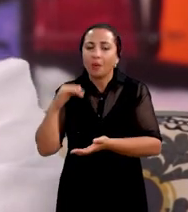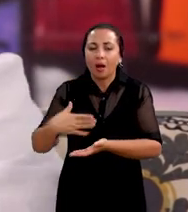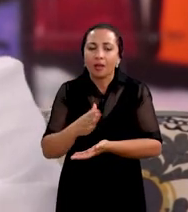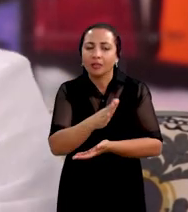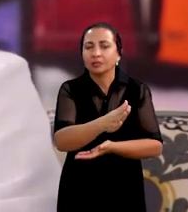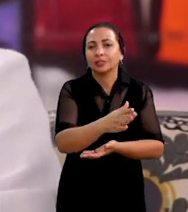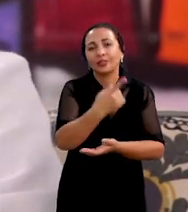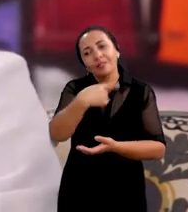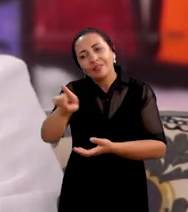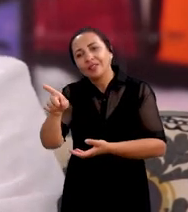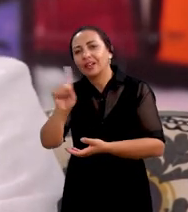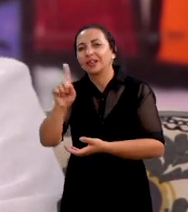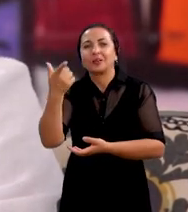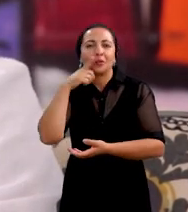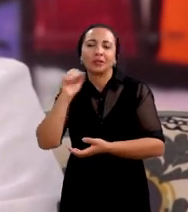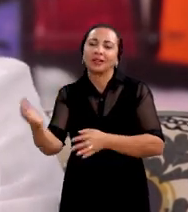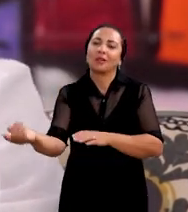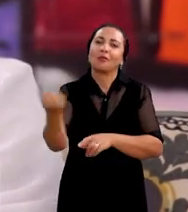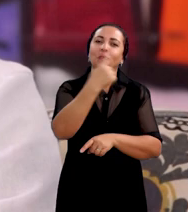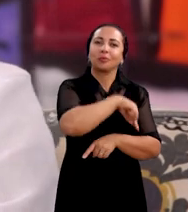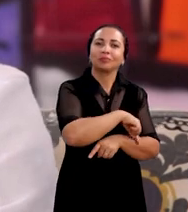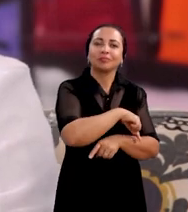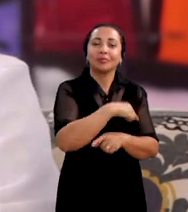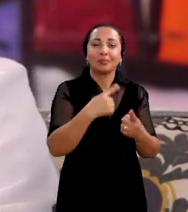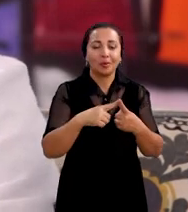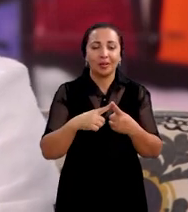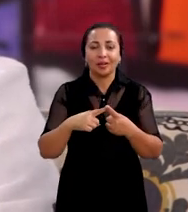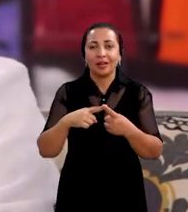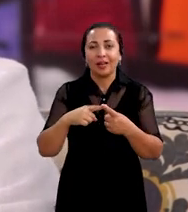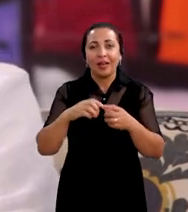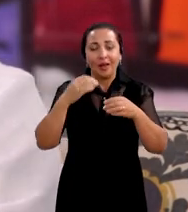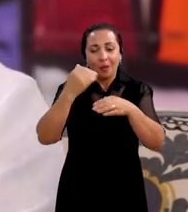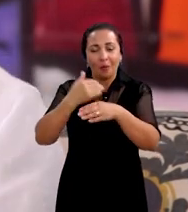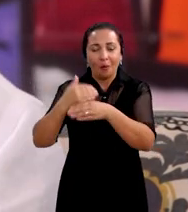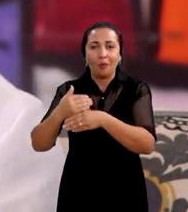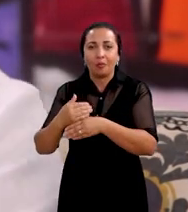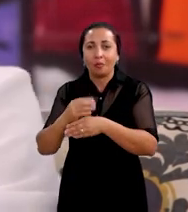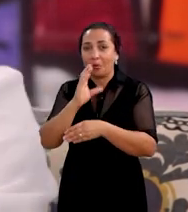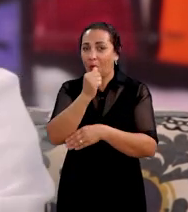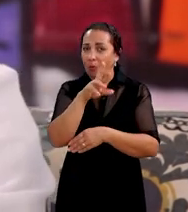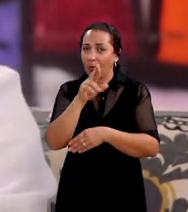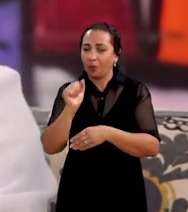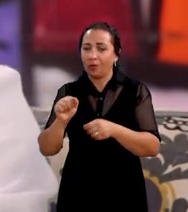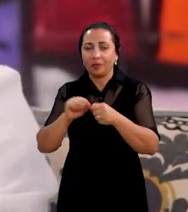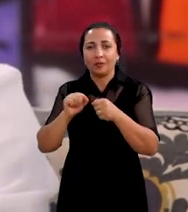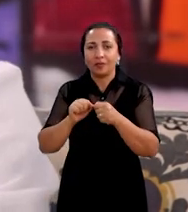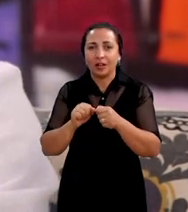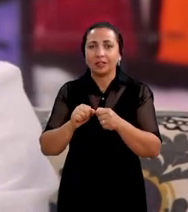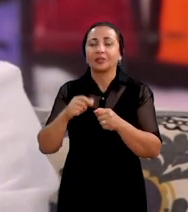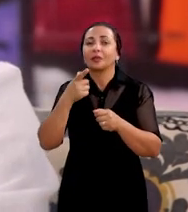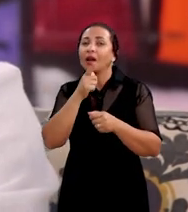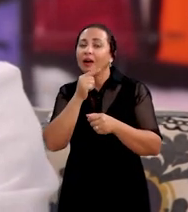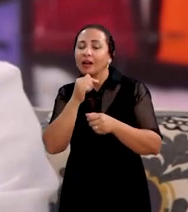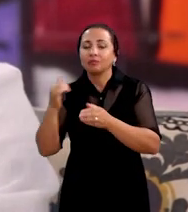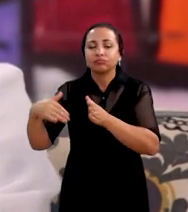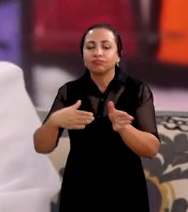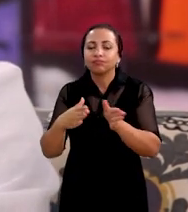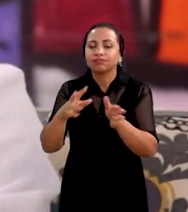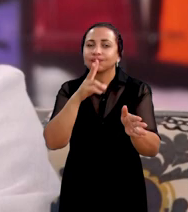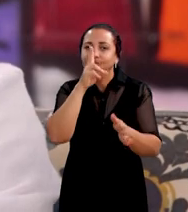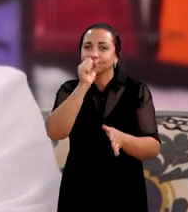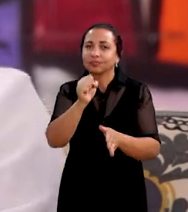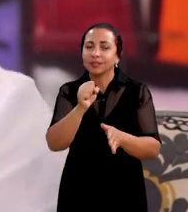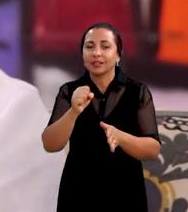vai e de lá ele não consegue mais sair porque o curral é montado de acordo com as correntes marítimas locais